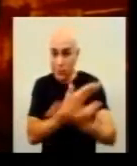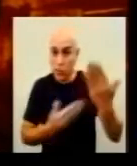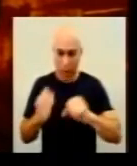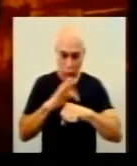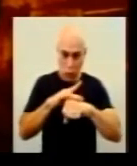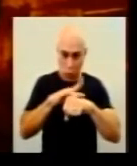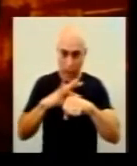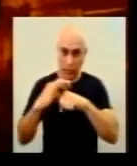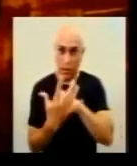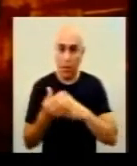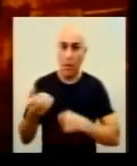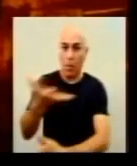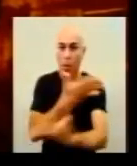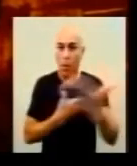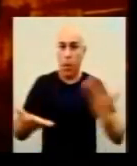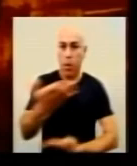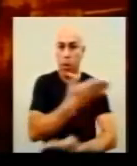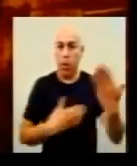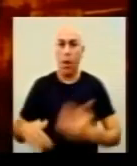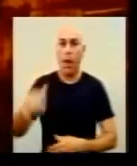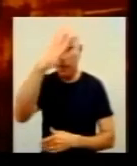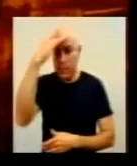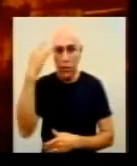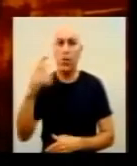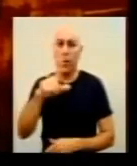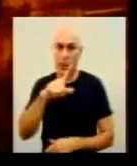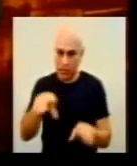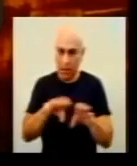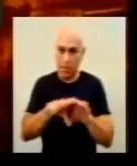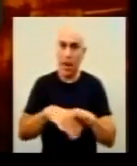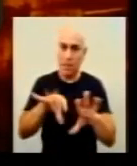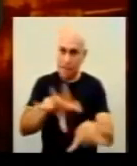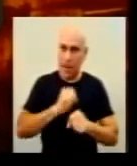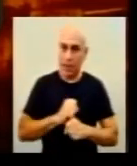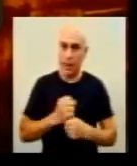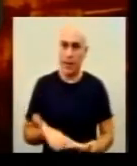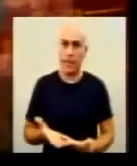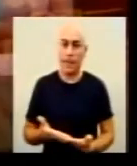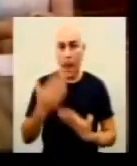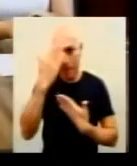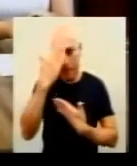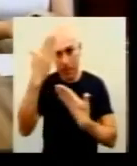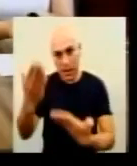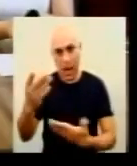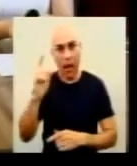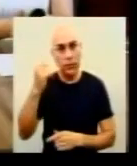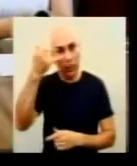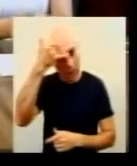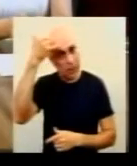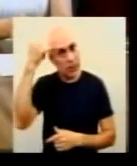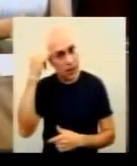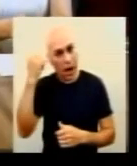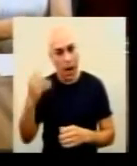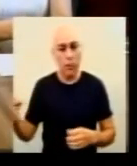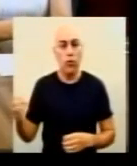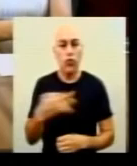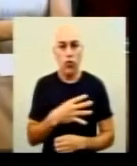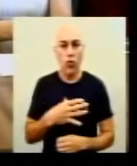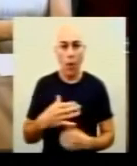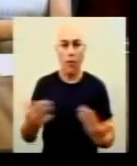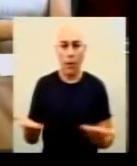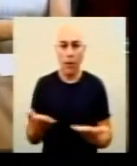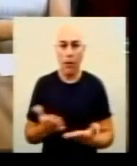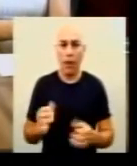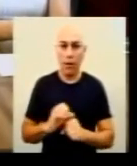intensidade, essa população também acaba sendo acometida. Obrigado, André, pela atualização. Antes de prosseguir com a